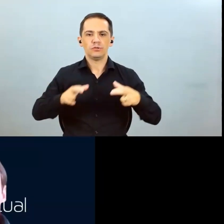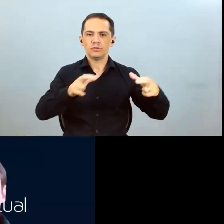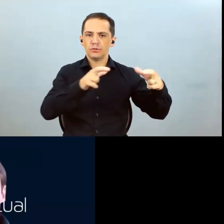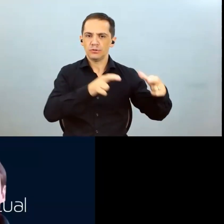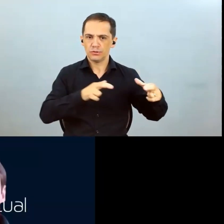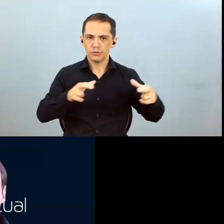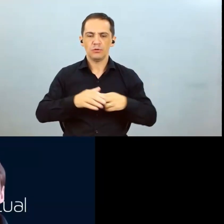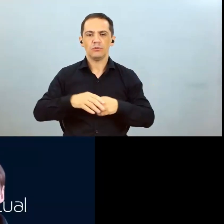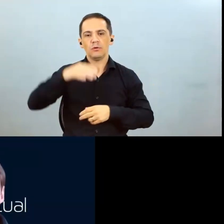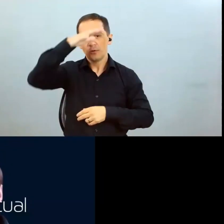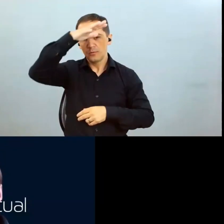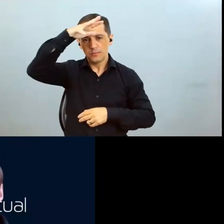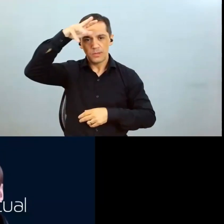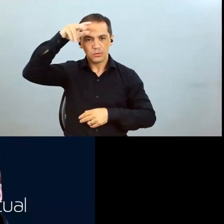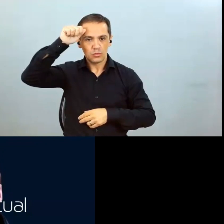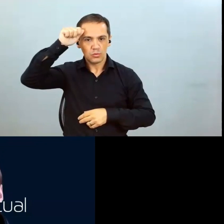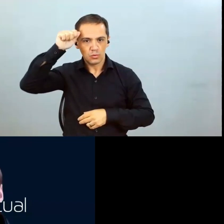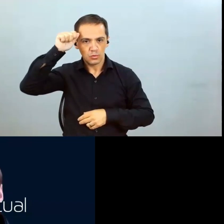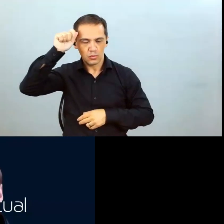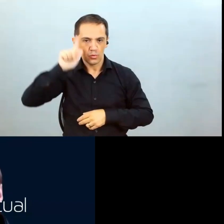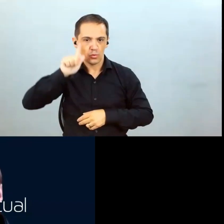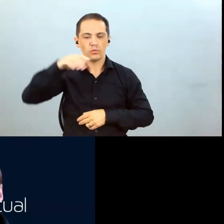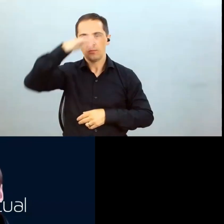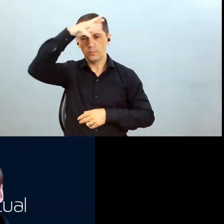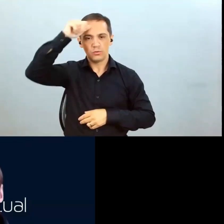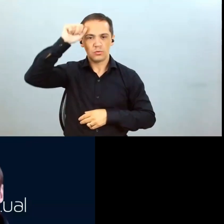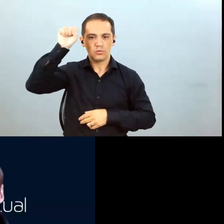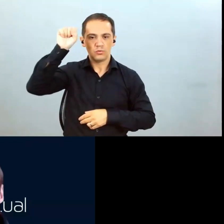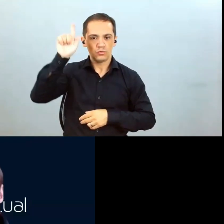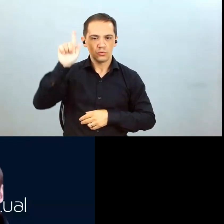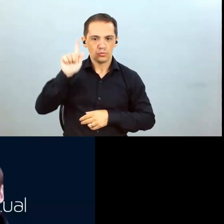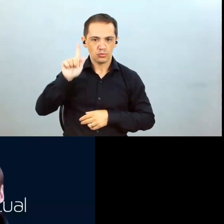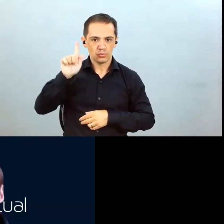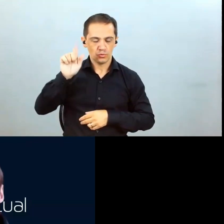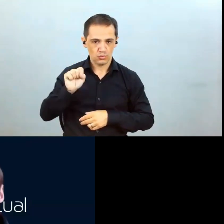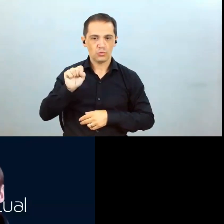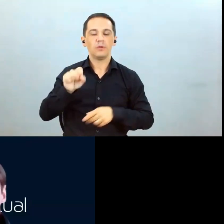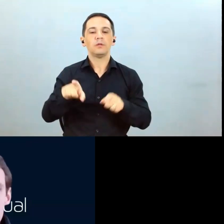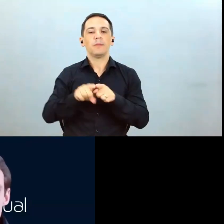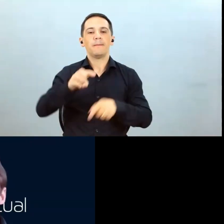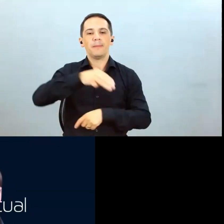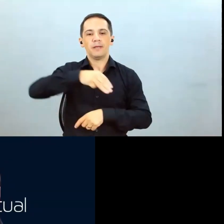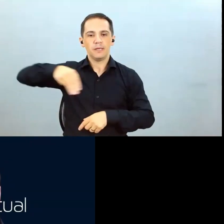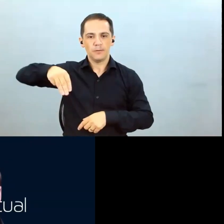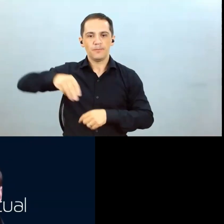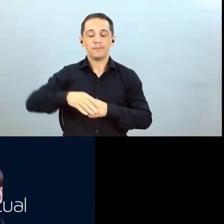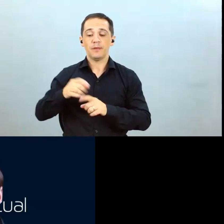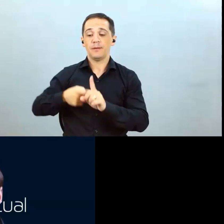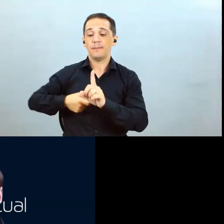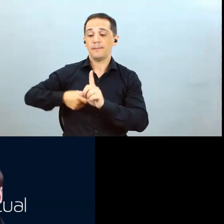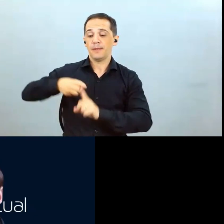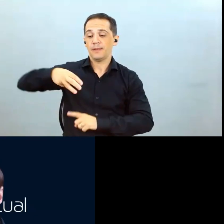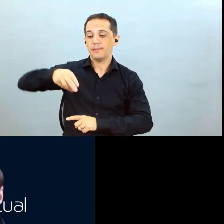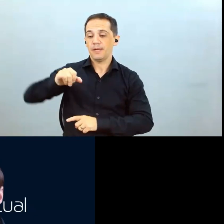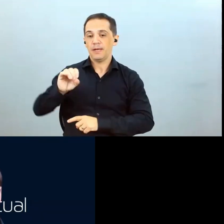Maranhão, e na Bahia também, para confirmar o algodão safra que nós temos na Bahia. Mês de maio agora, as chuvas